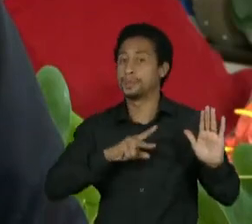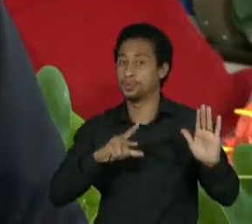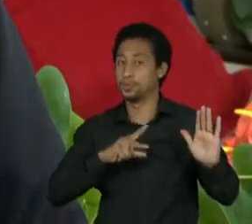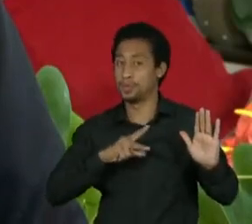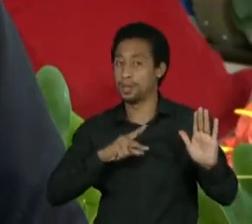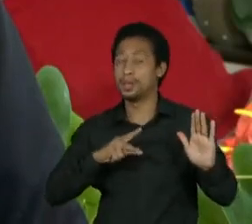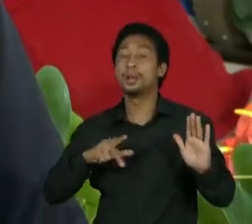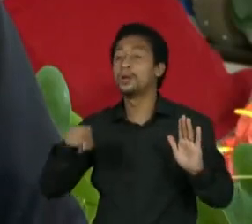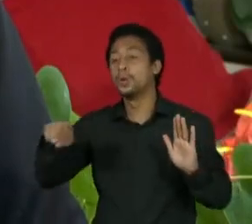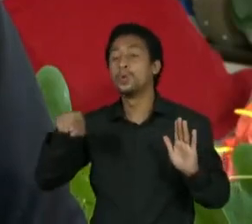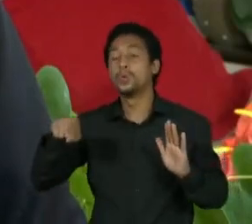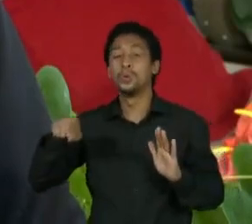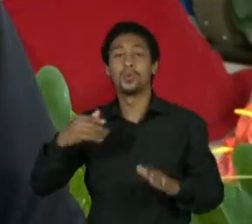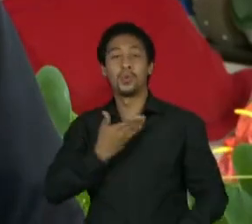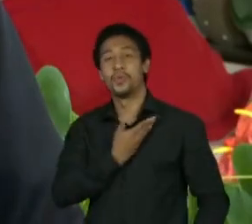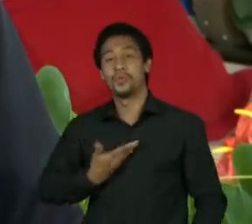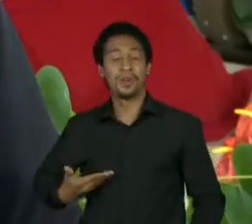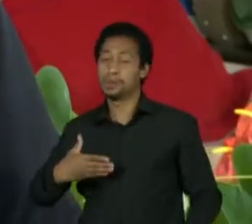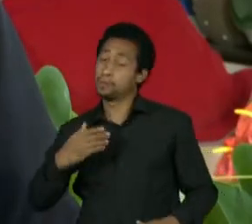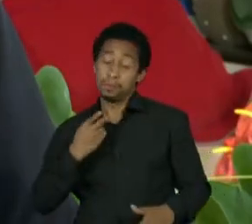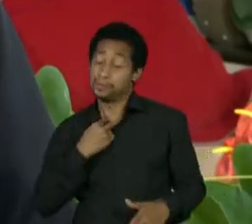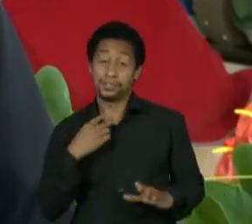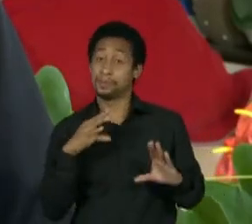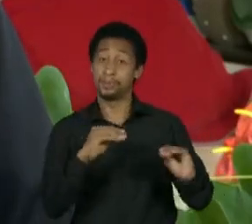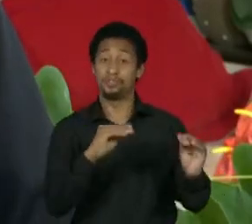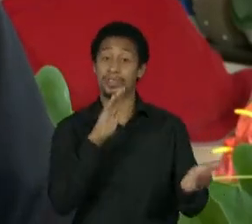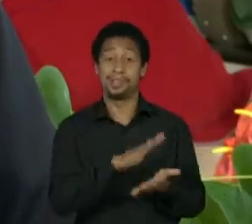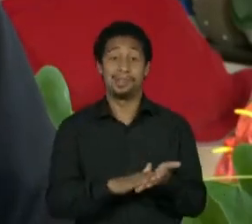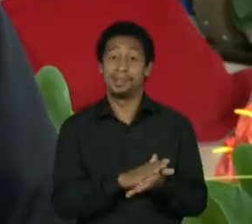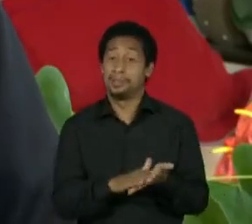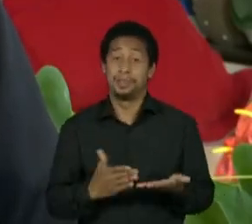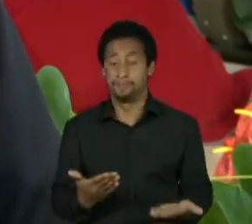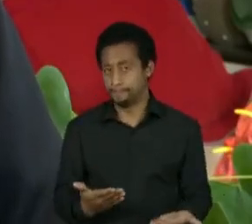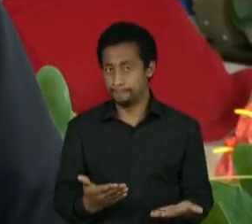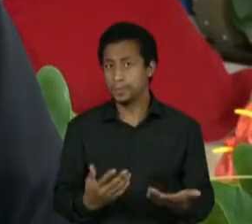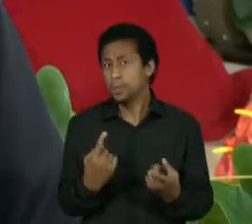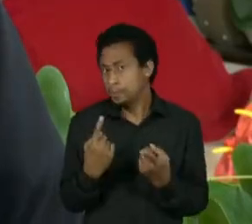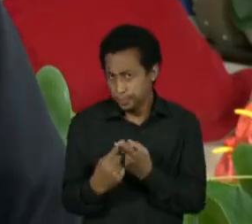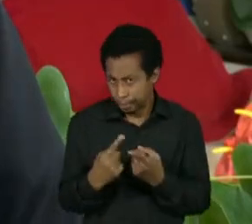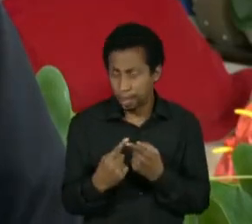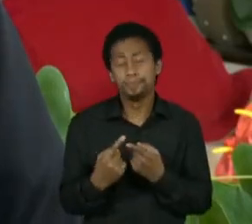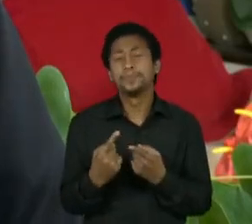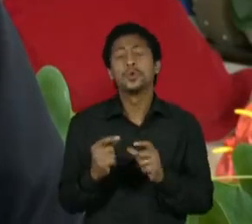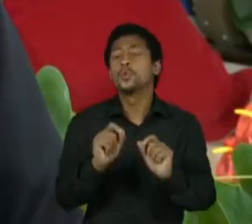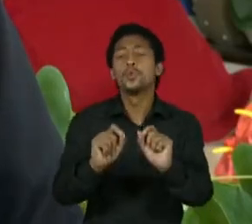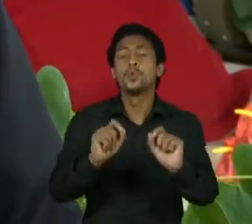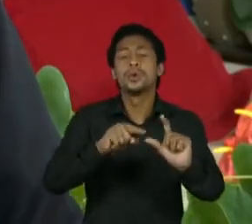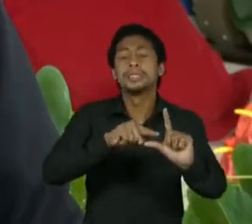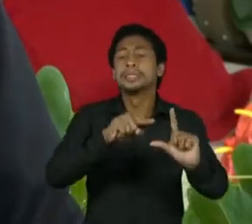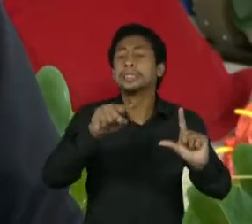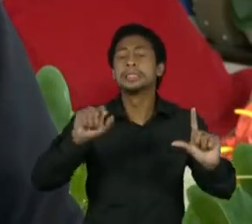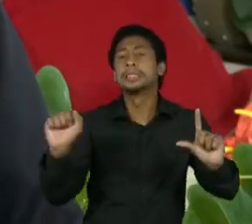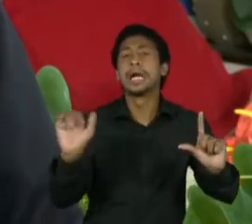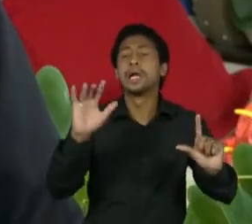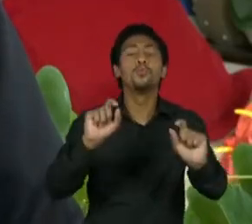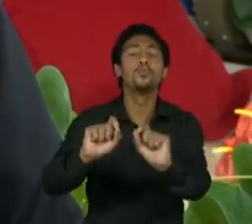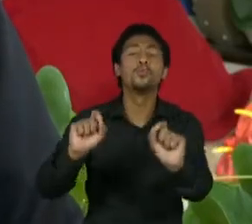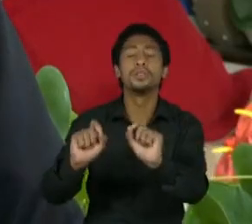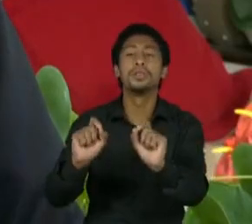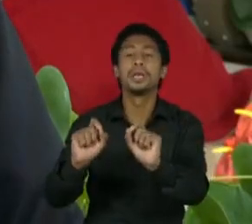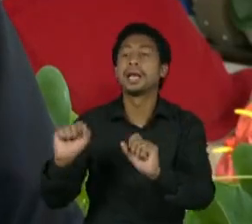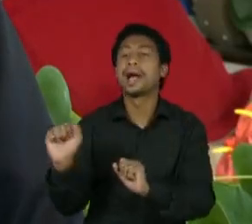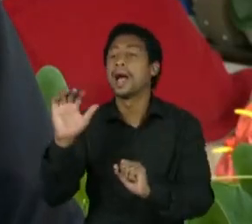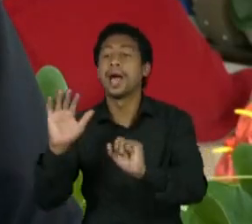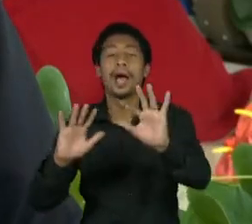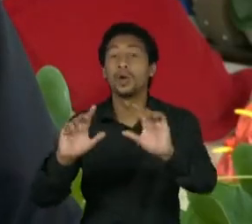não foi só os preços dos combustíveis que aumentou, os preços de alimentos